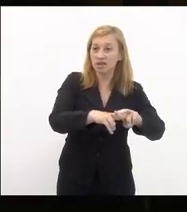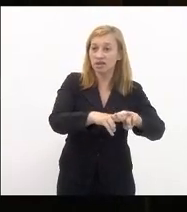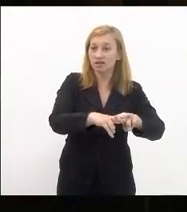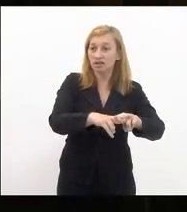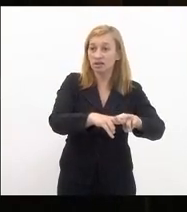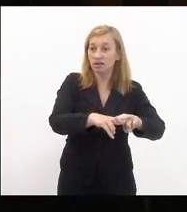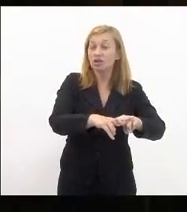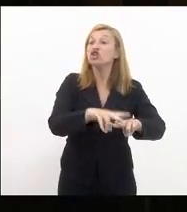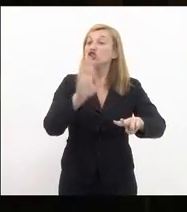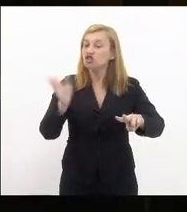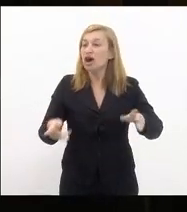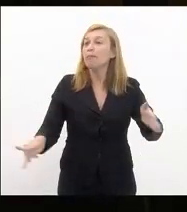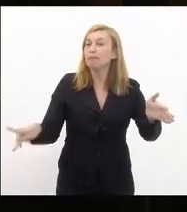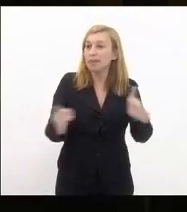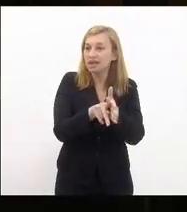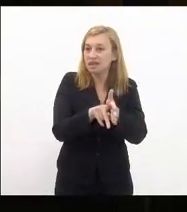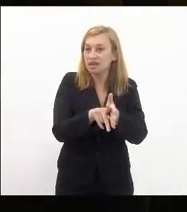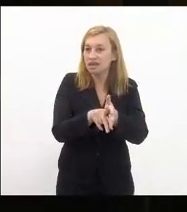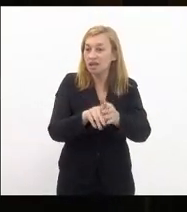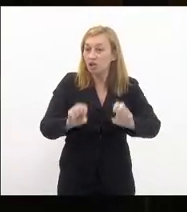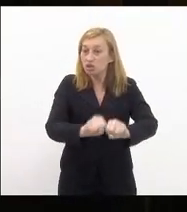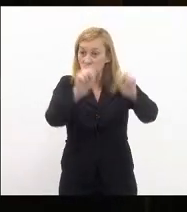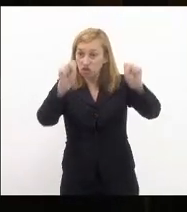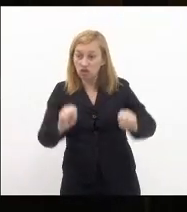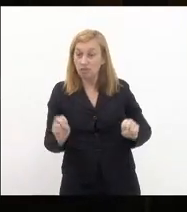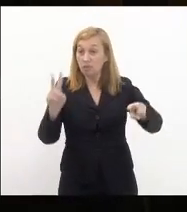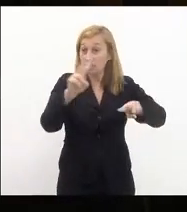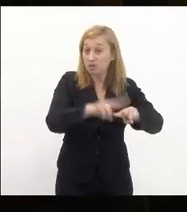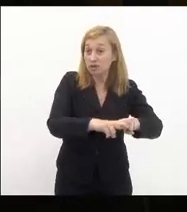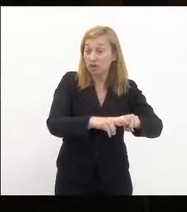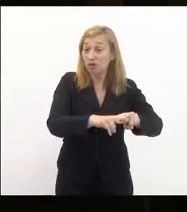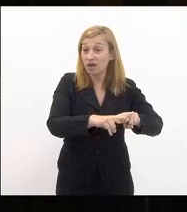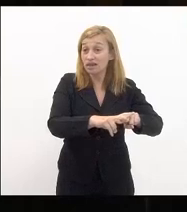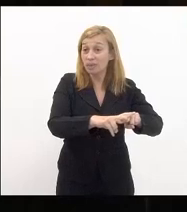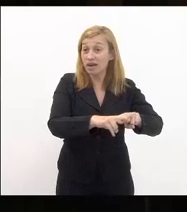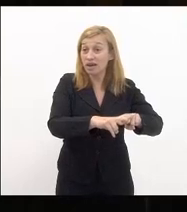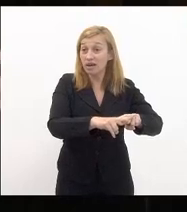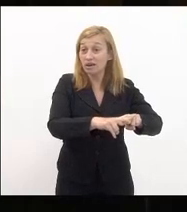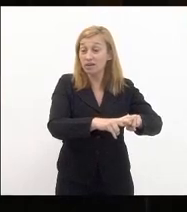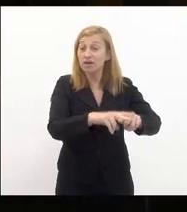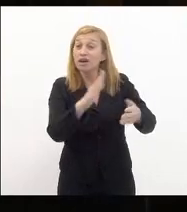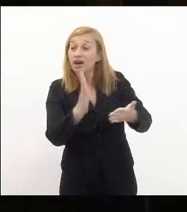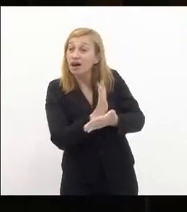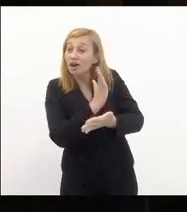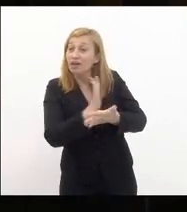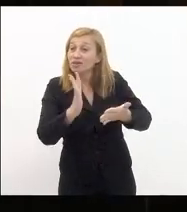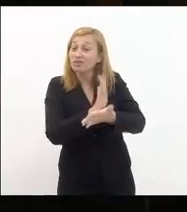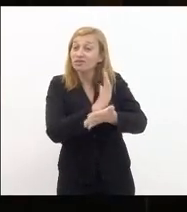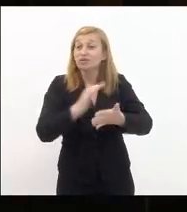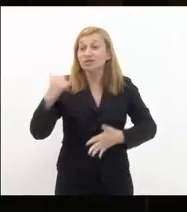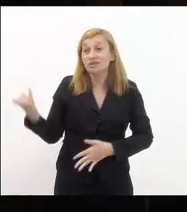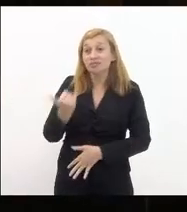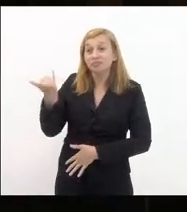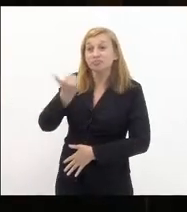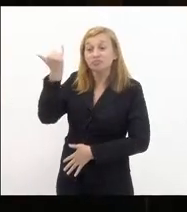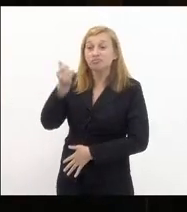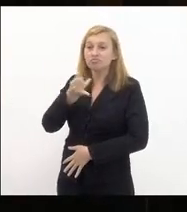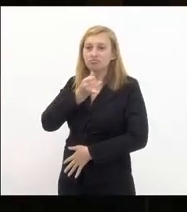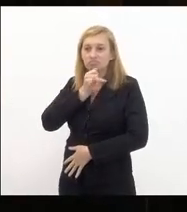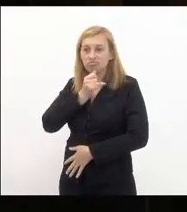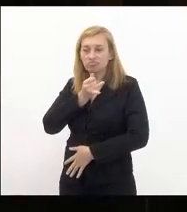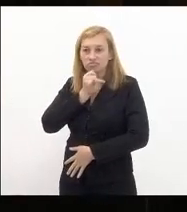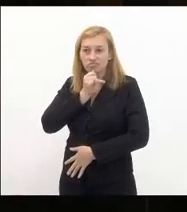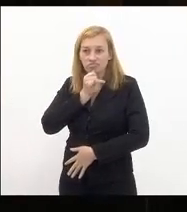já pertenceu ao sistema prisional fluminense alguns aspectos importantes como por exemplo